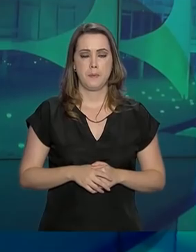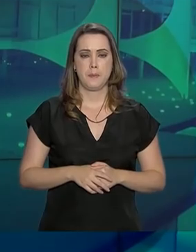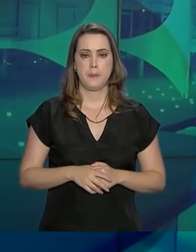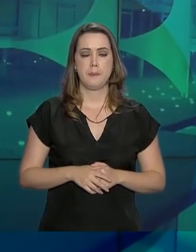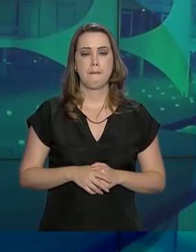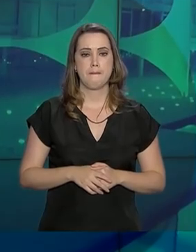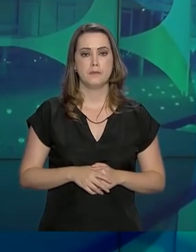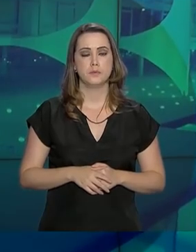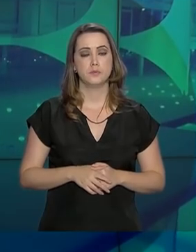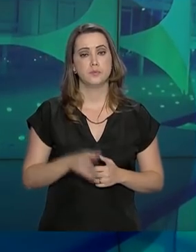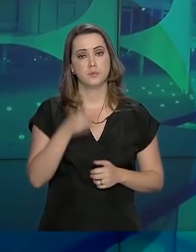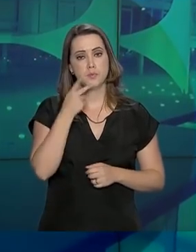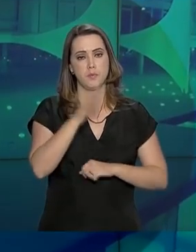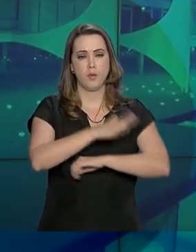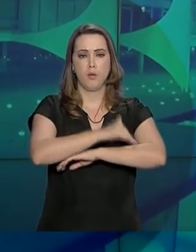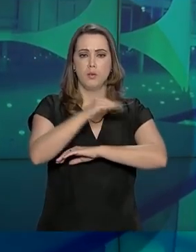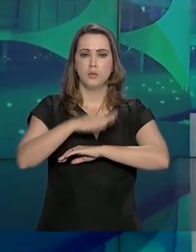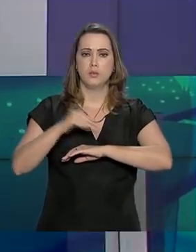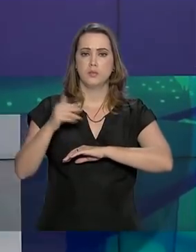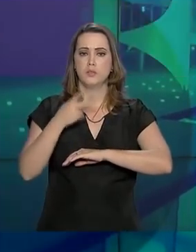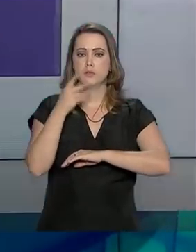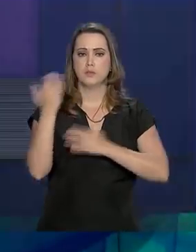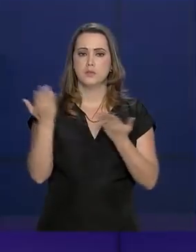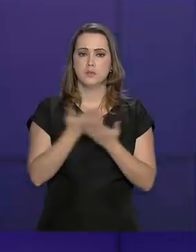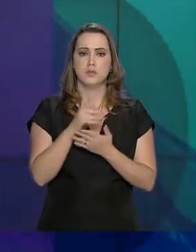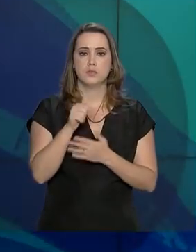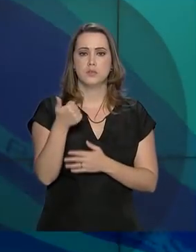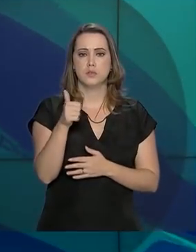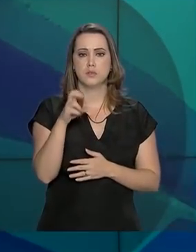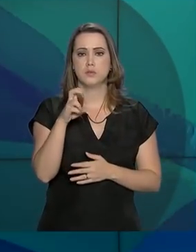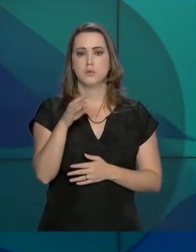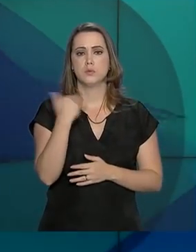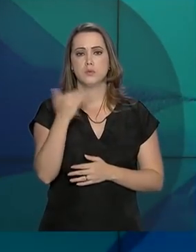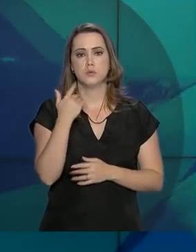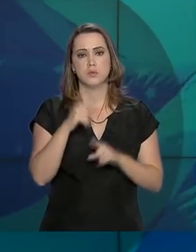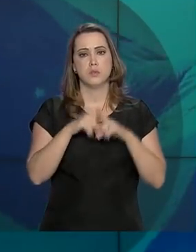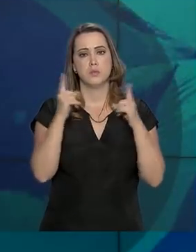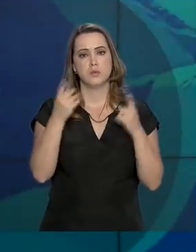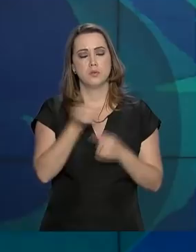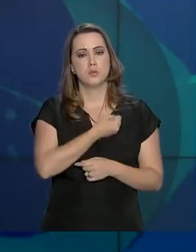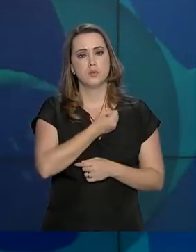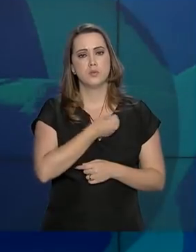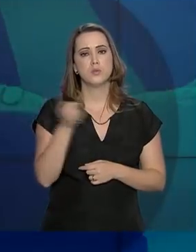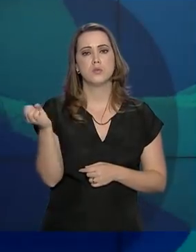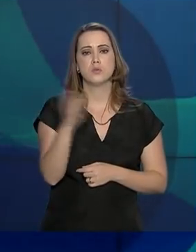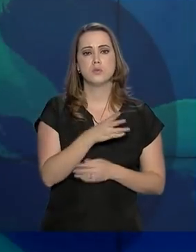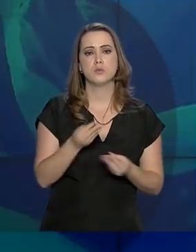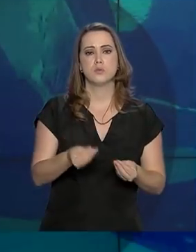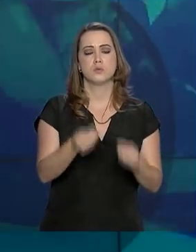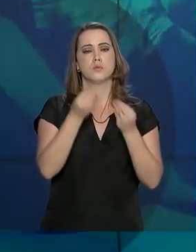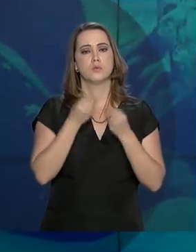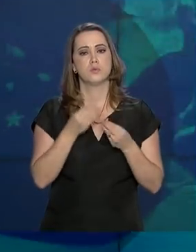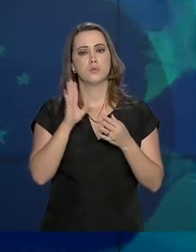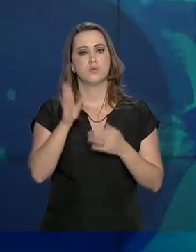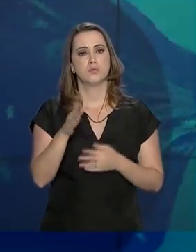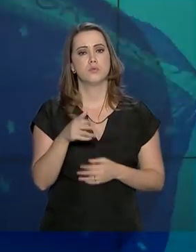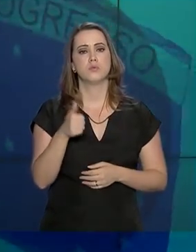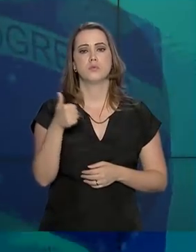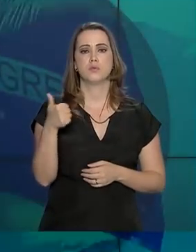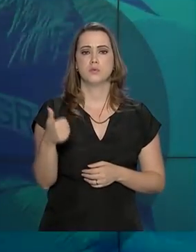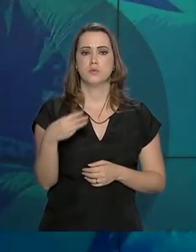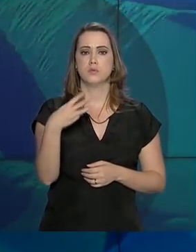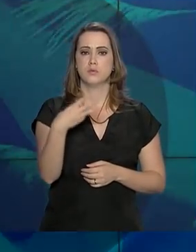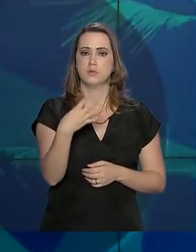sobre as buscas em Brumadinho, nós falamos agora pouco em 115 mortos, mas o dado mais atualizado já traz a